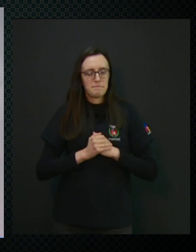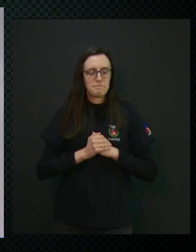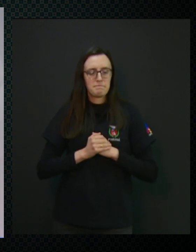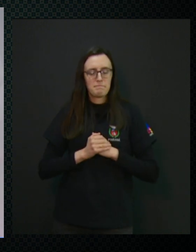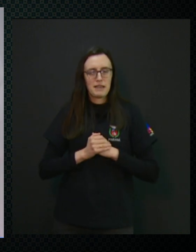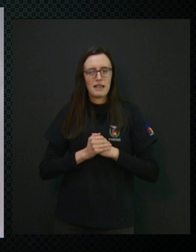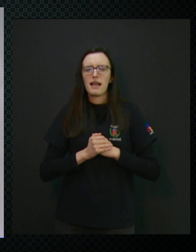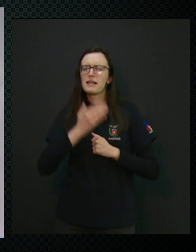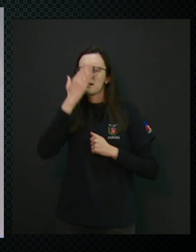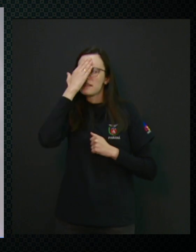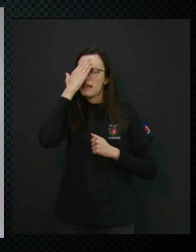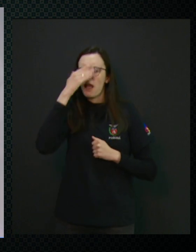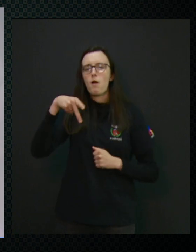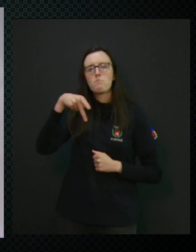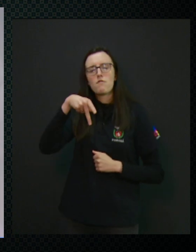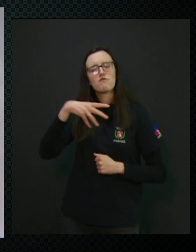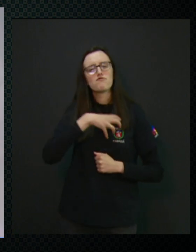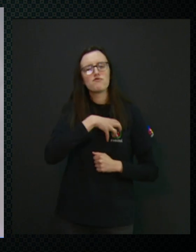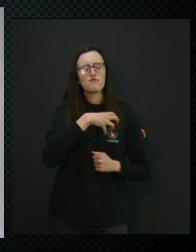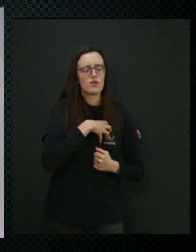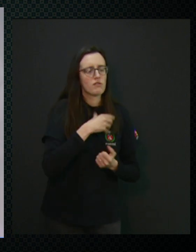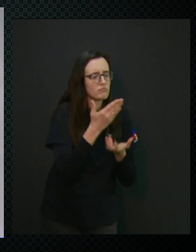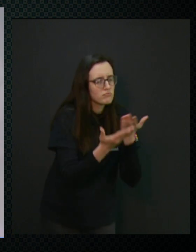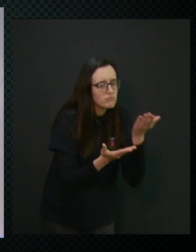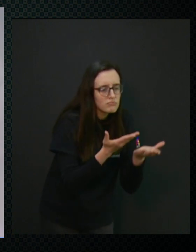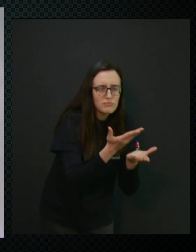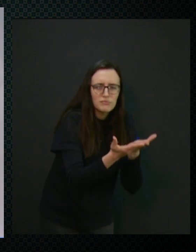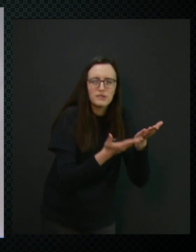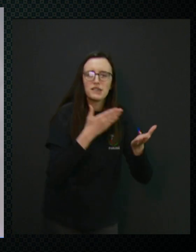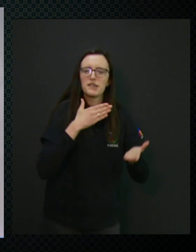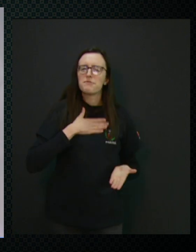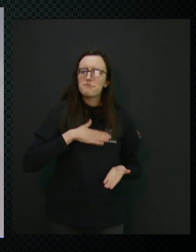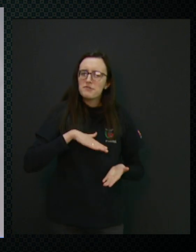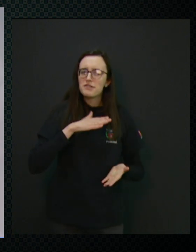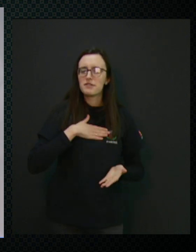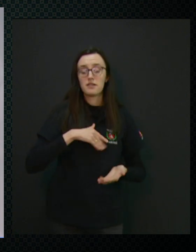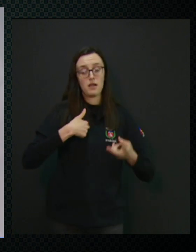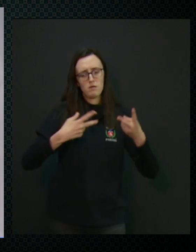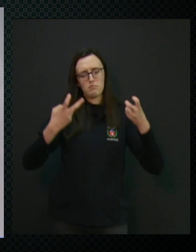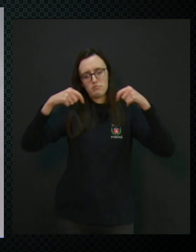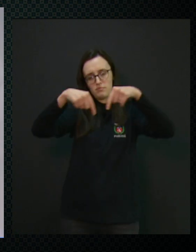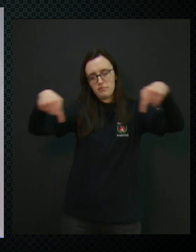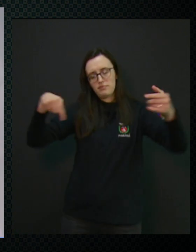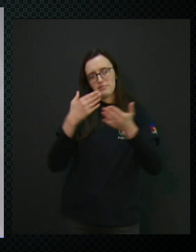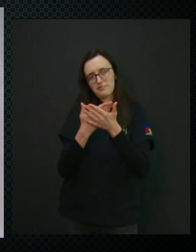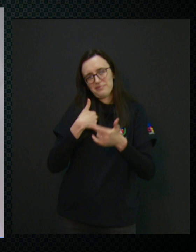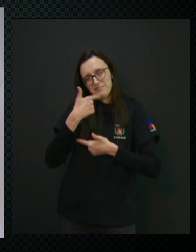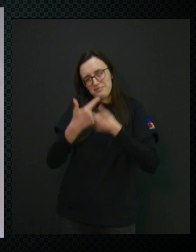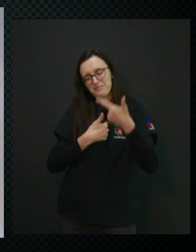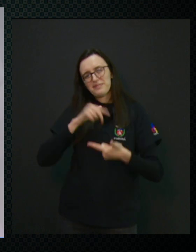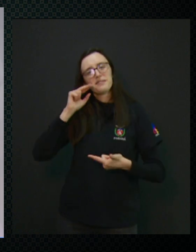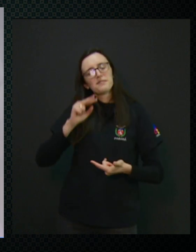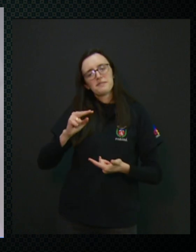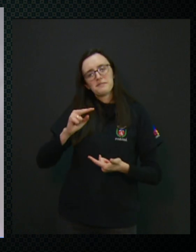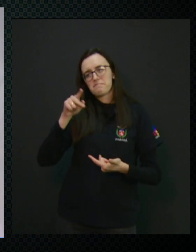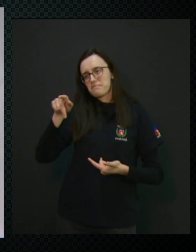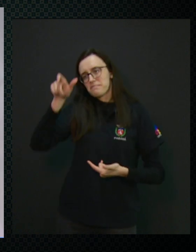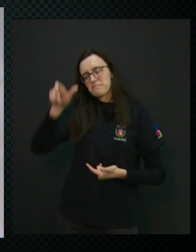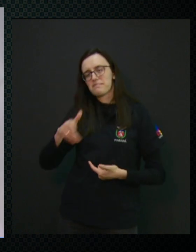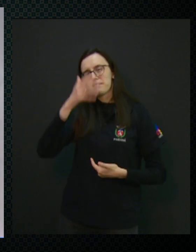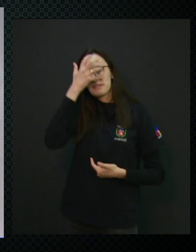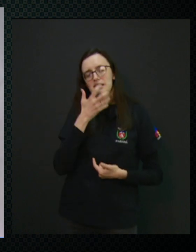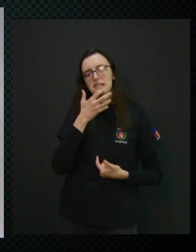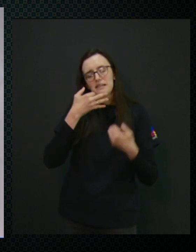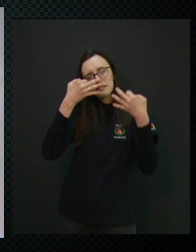no cuidado que o professor tem com o aluno, né, e eu fiz dentro da sala de aula, eu vi o comprometimento do professor,